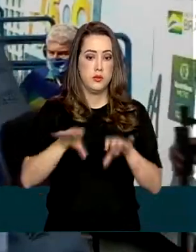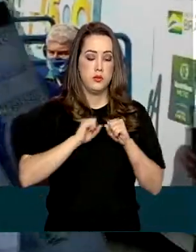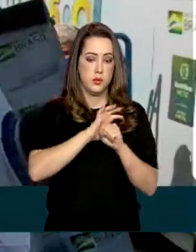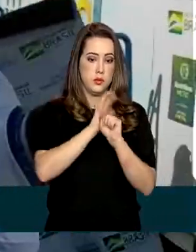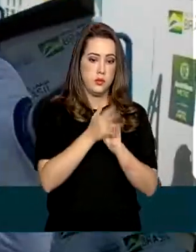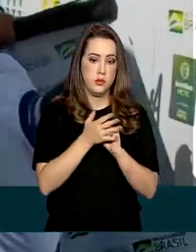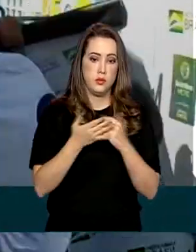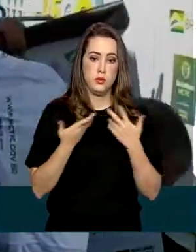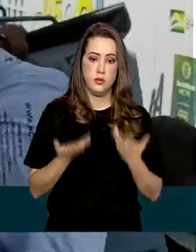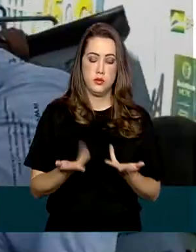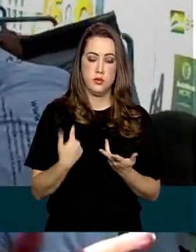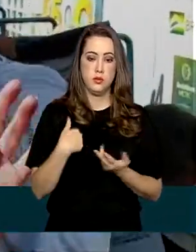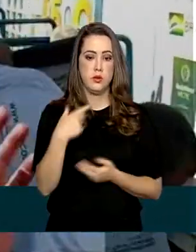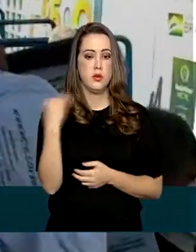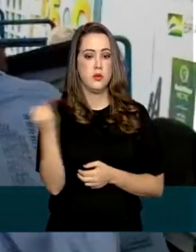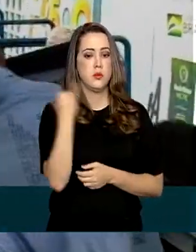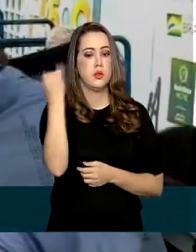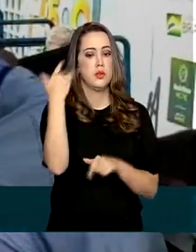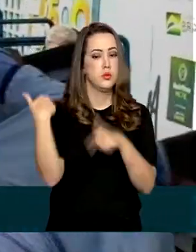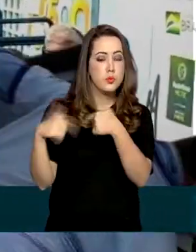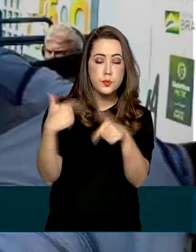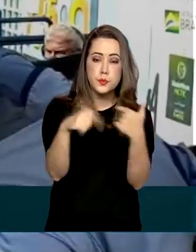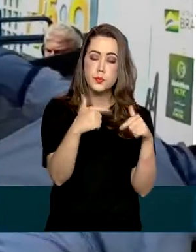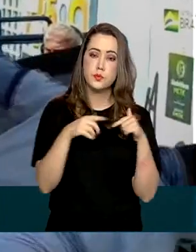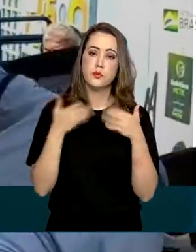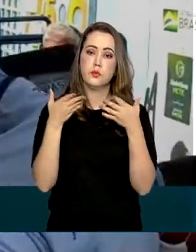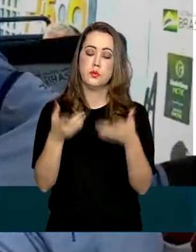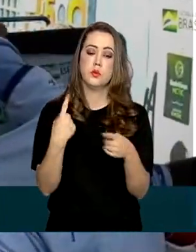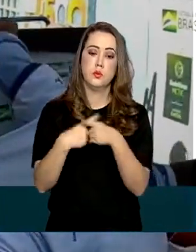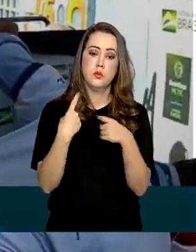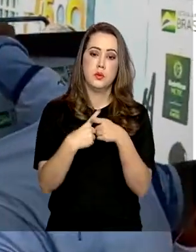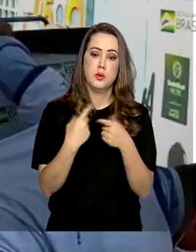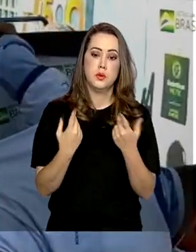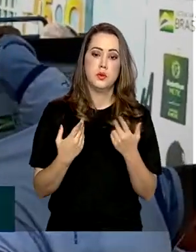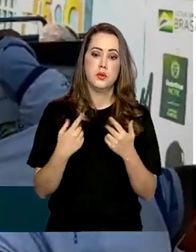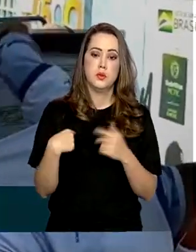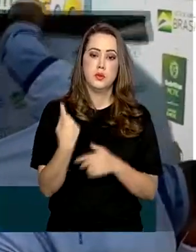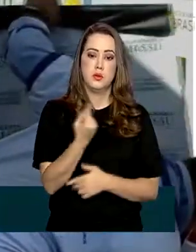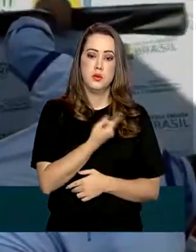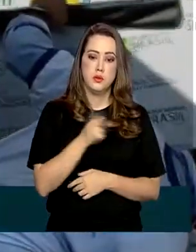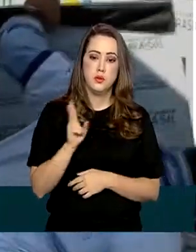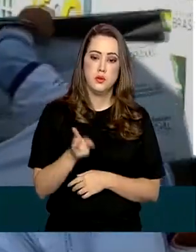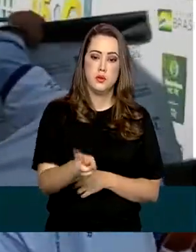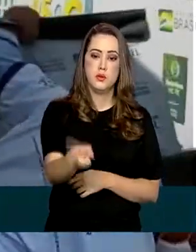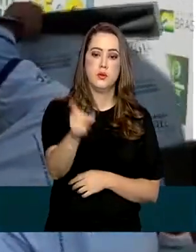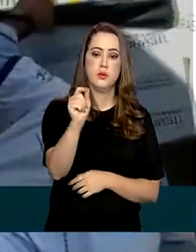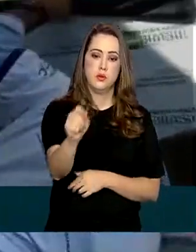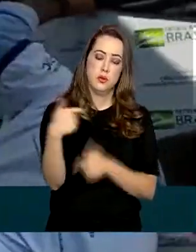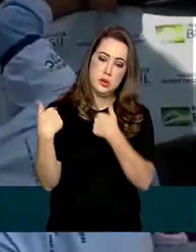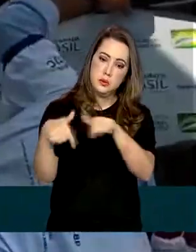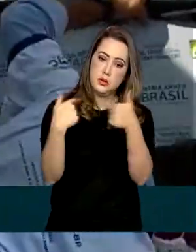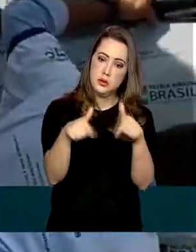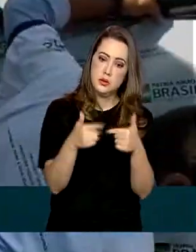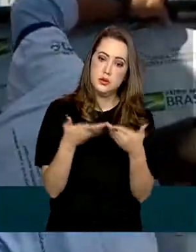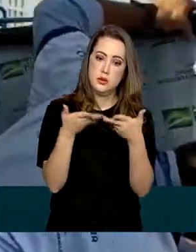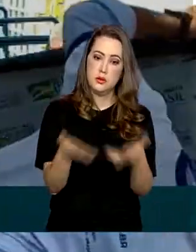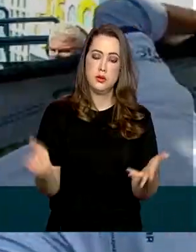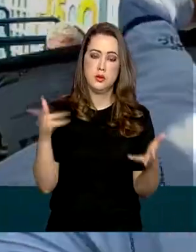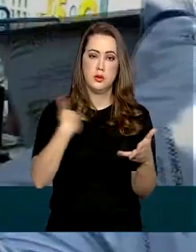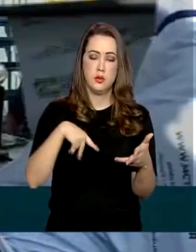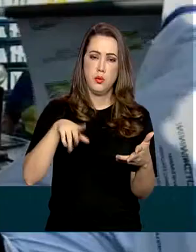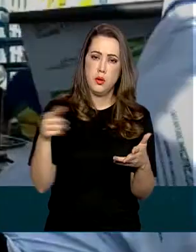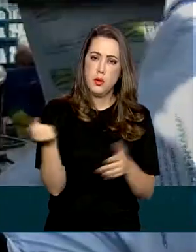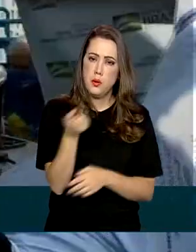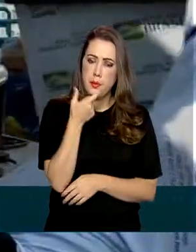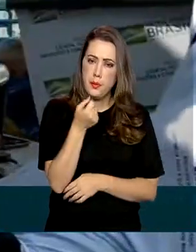eu achei super importante essa campanha porque, como nós sempre vamos estar testados positivos